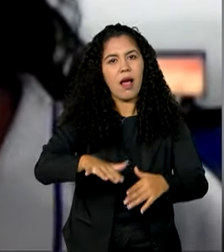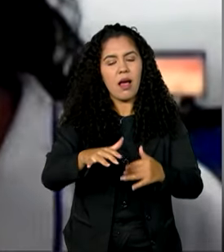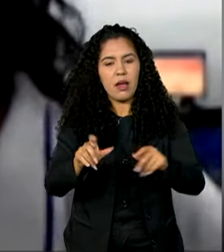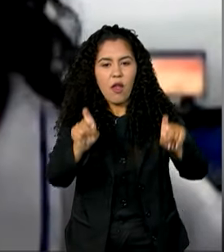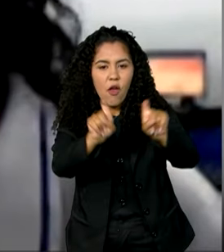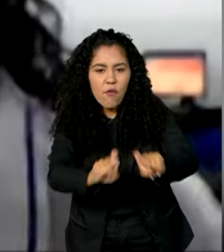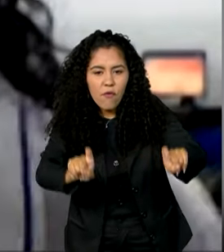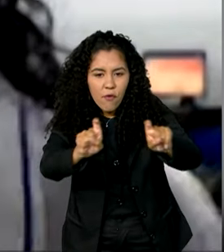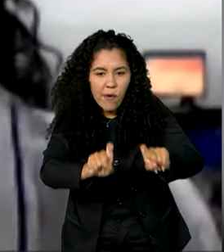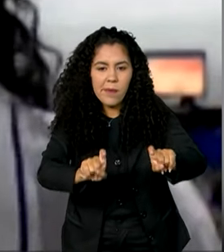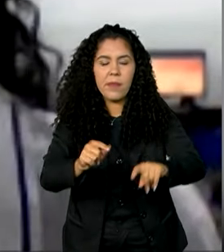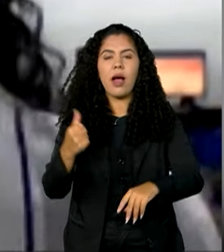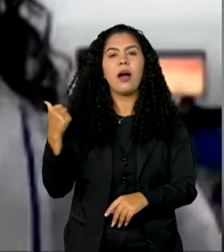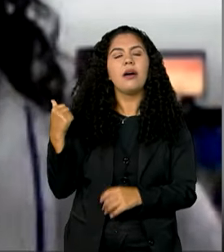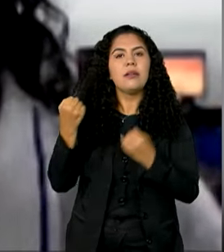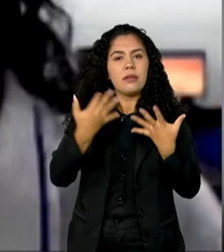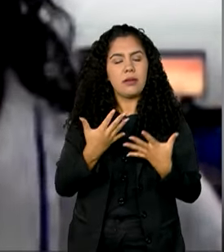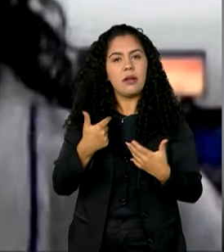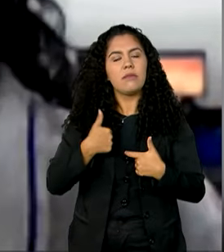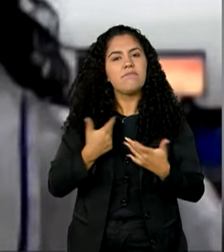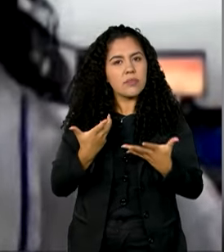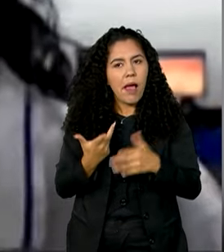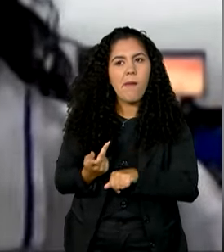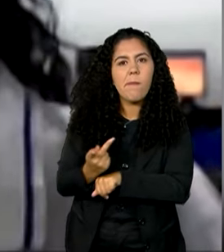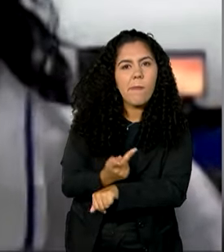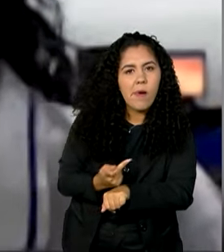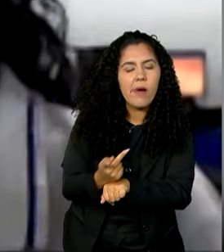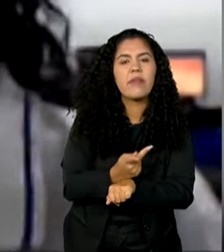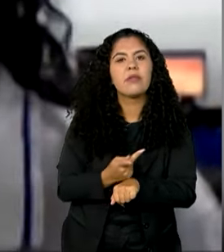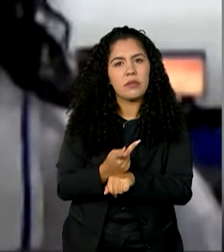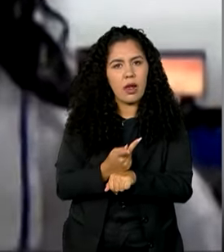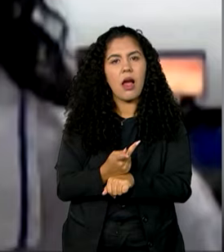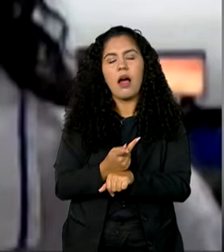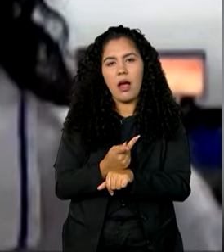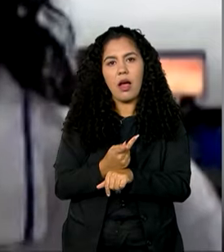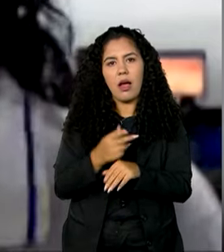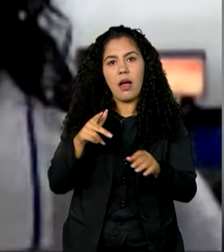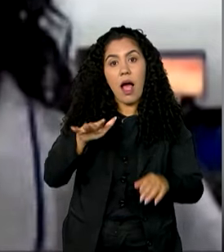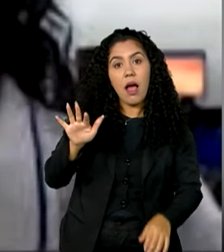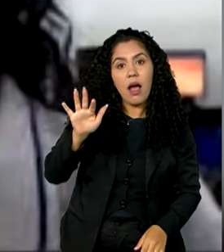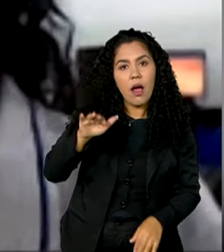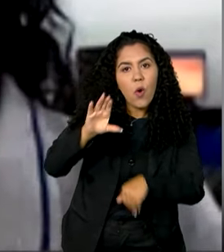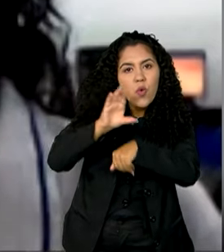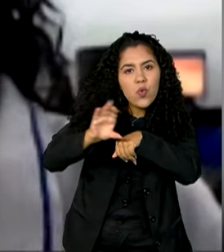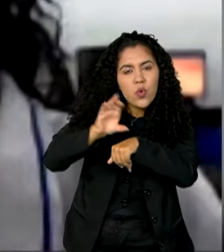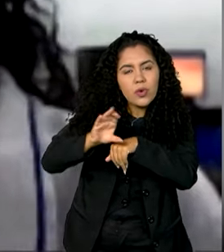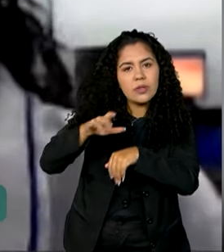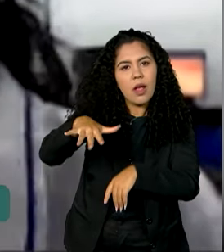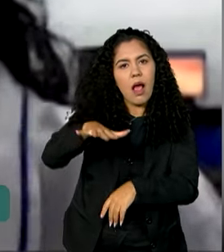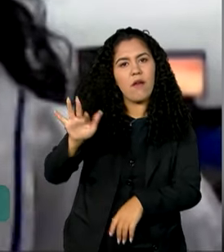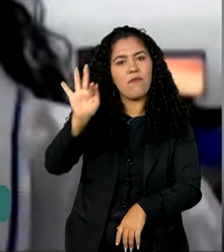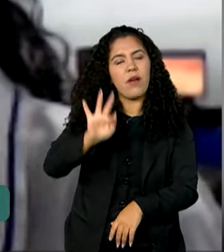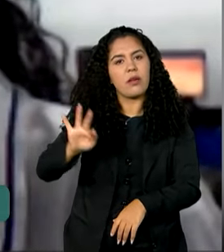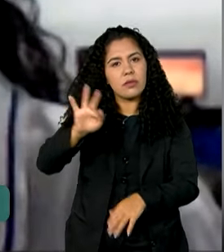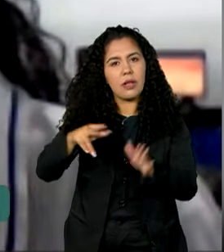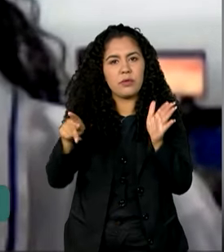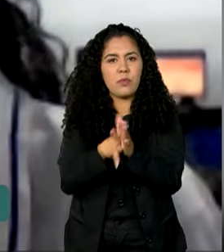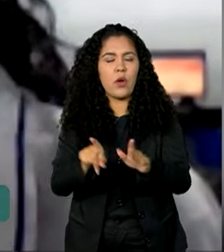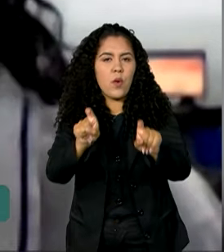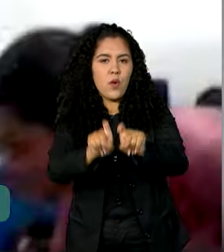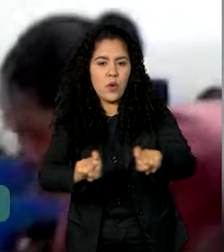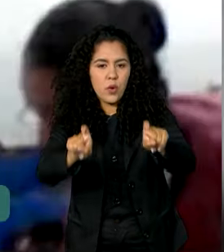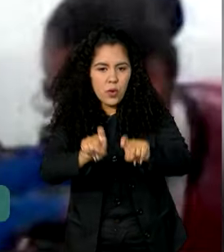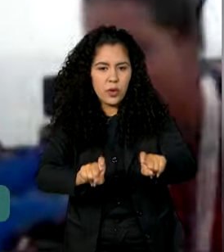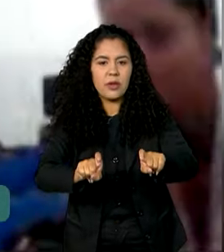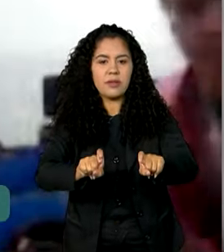segundo para terceiro, eu estarei na procura de uma faculdade que seja na área de informática, que seria a de